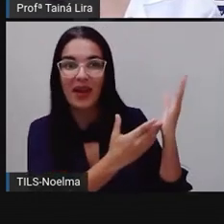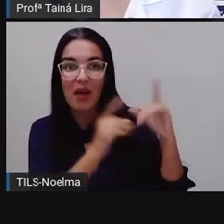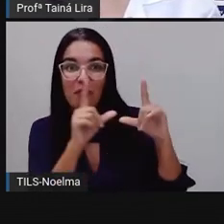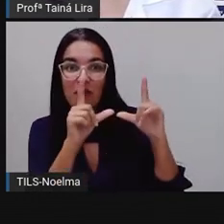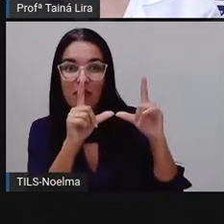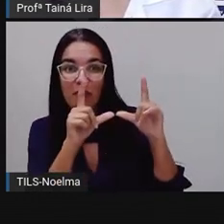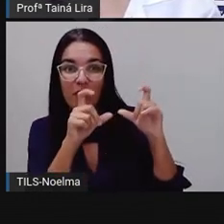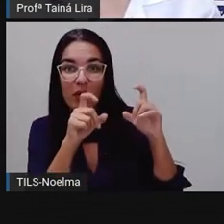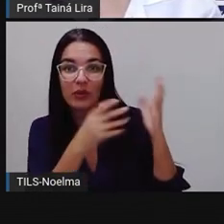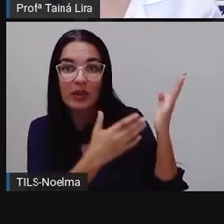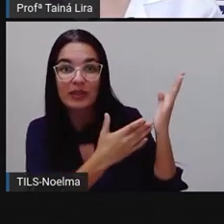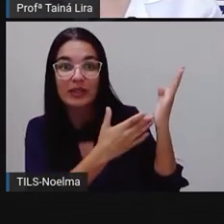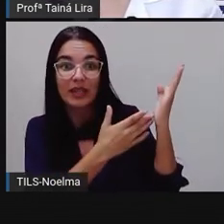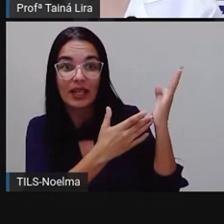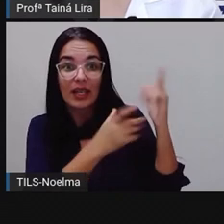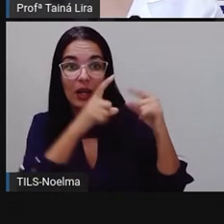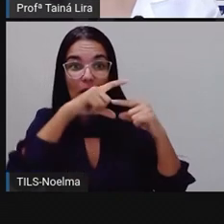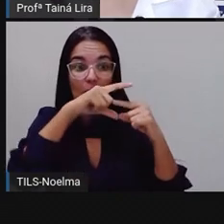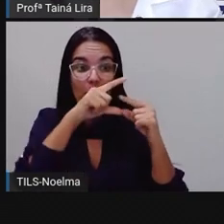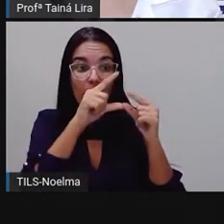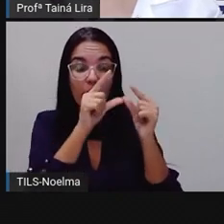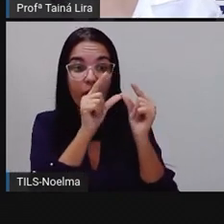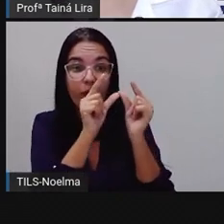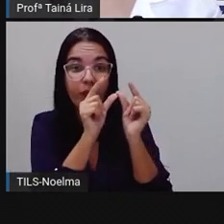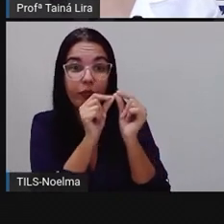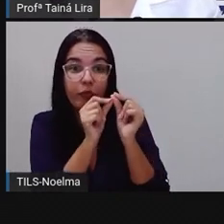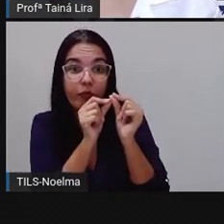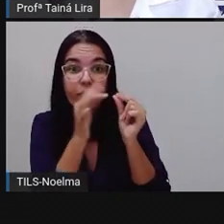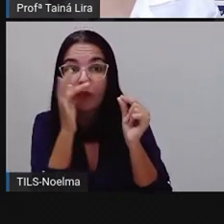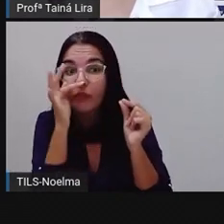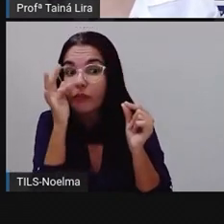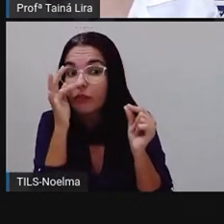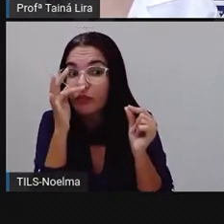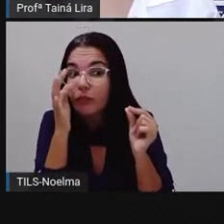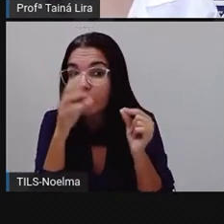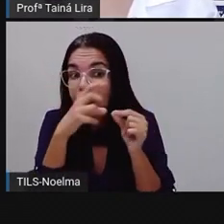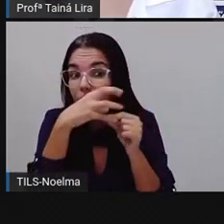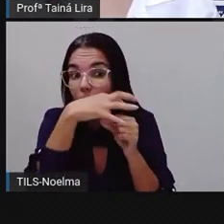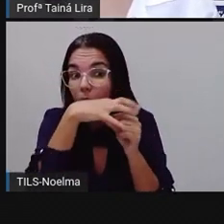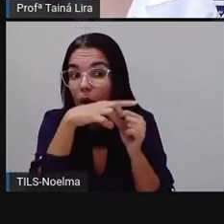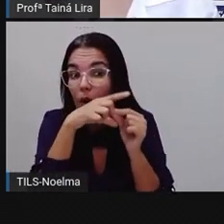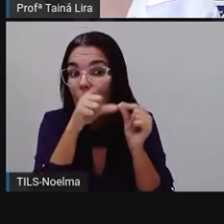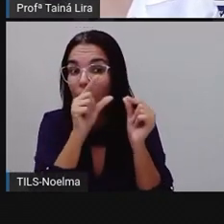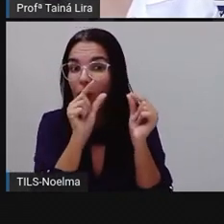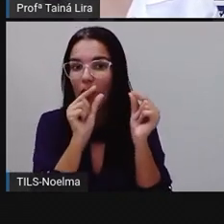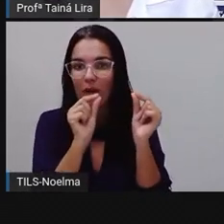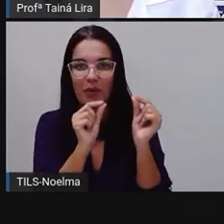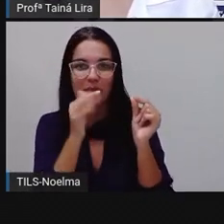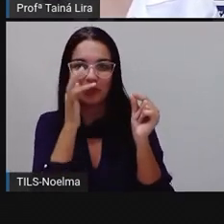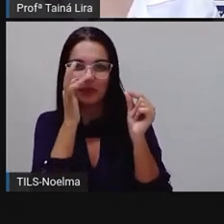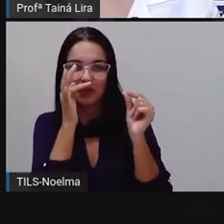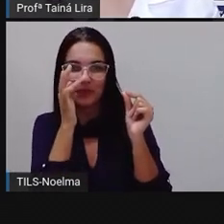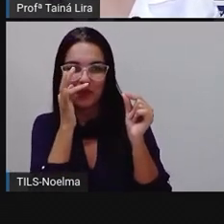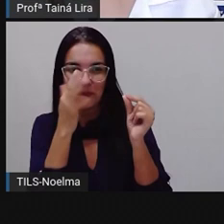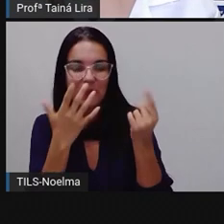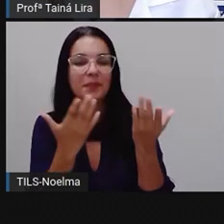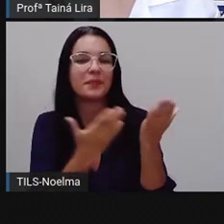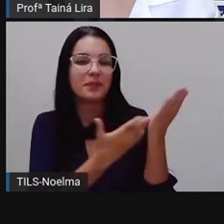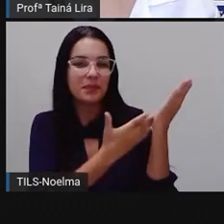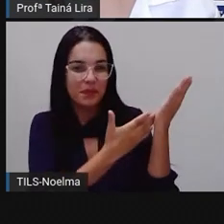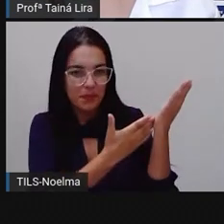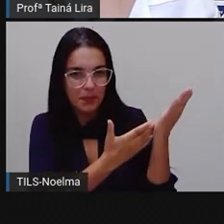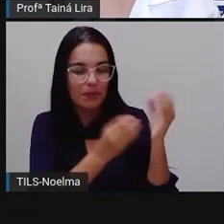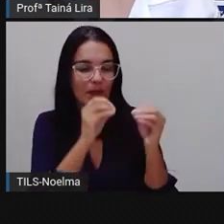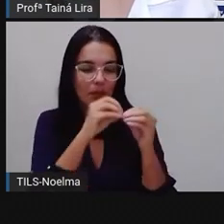essa planta aqui, que é uma planta que a gente costuma fazer chá, que é a erva-cidreira,